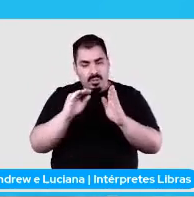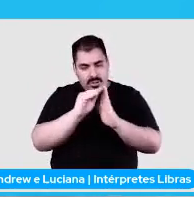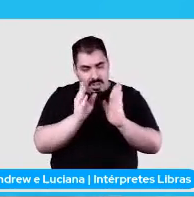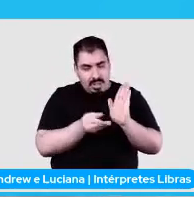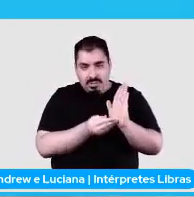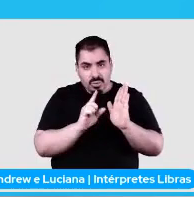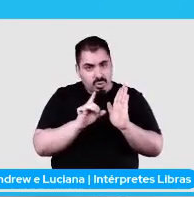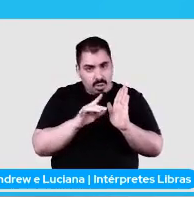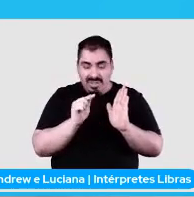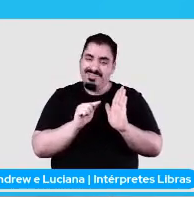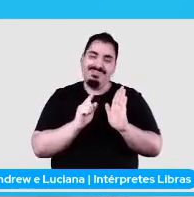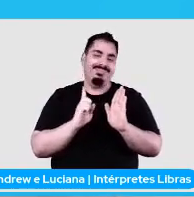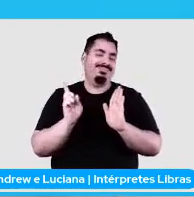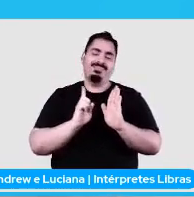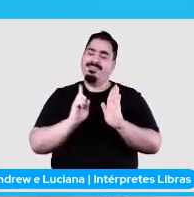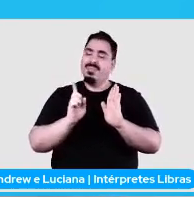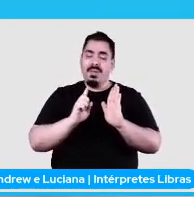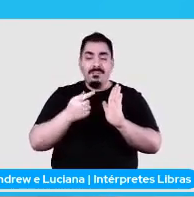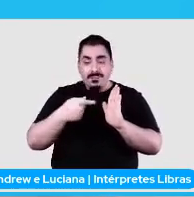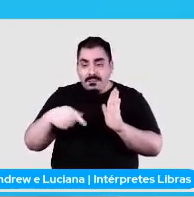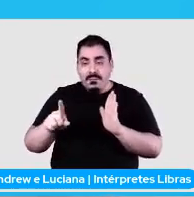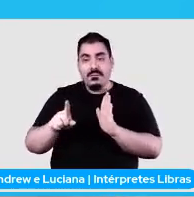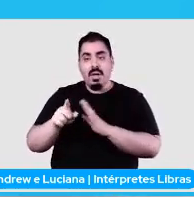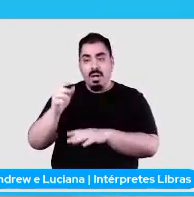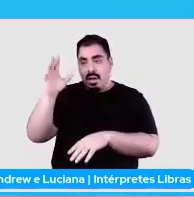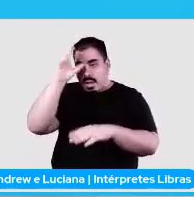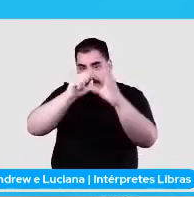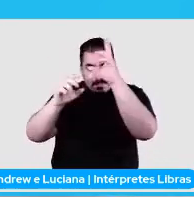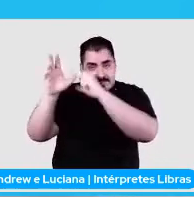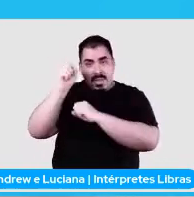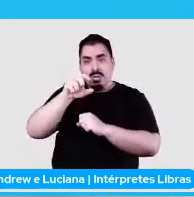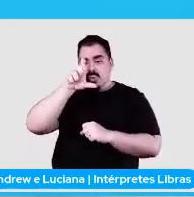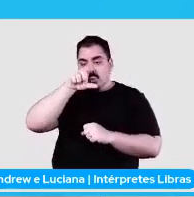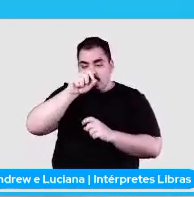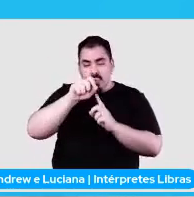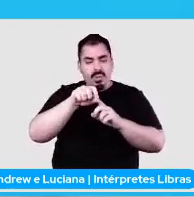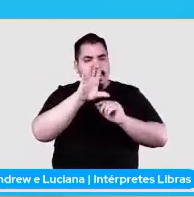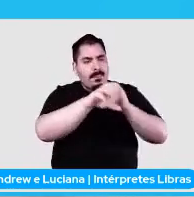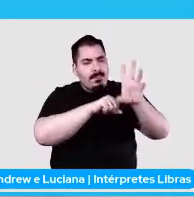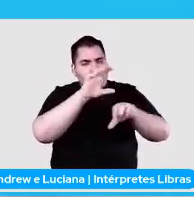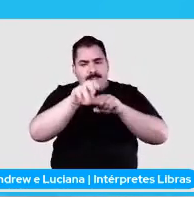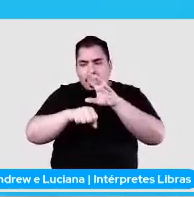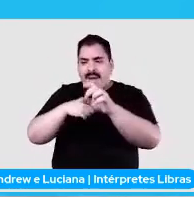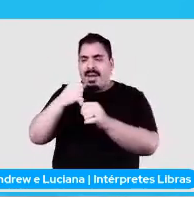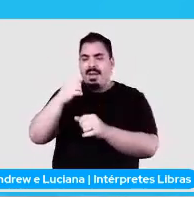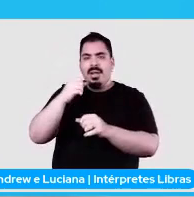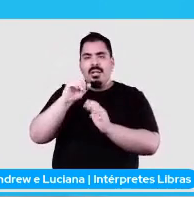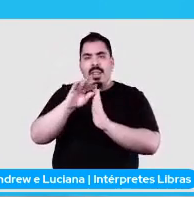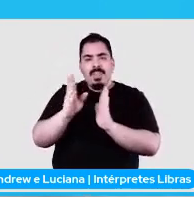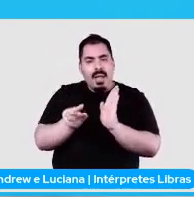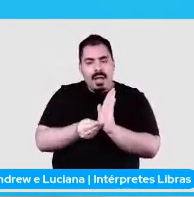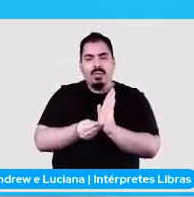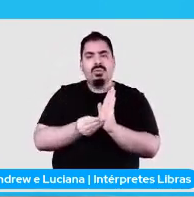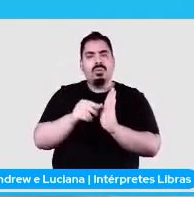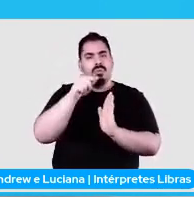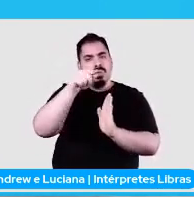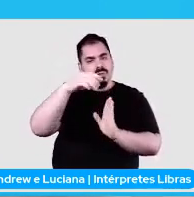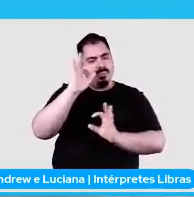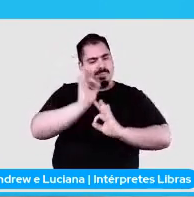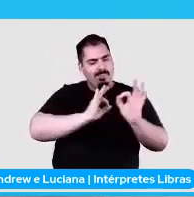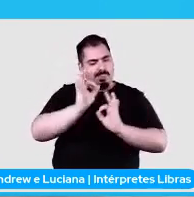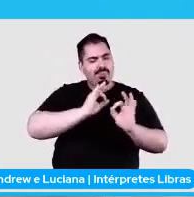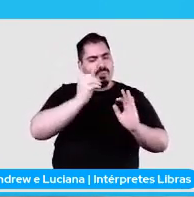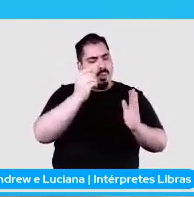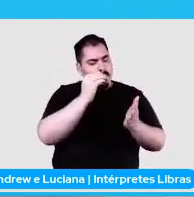lá, utiliza o API no Twitter, coleta dado. Você mesmo vai lá e rotula. Eu sei que vai dar um trabalho. Só que é muito bom, né?